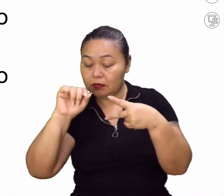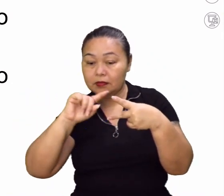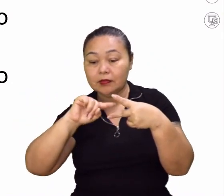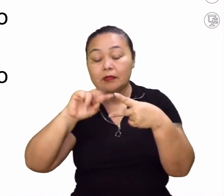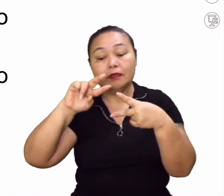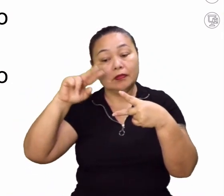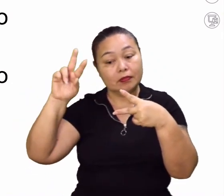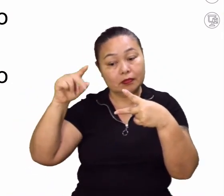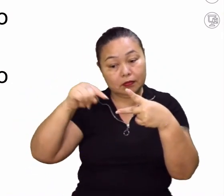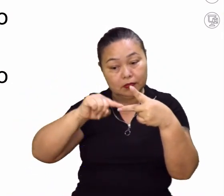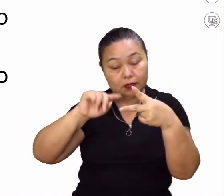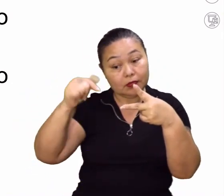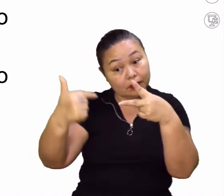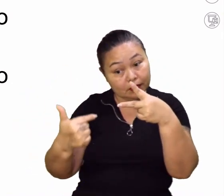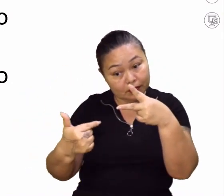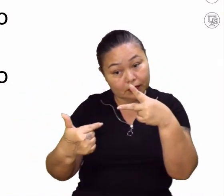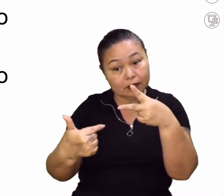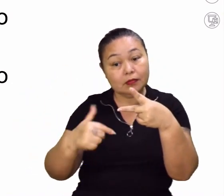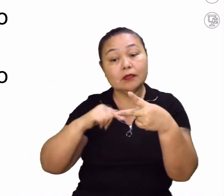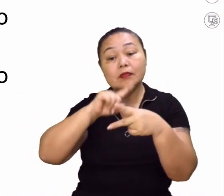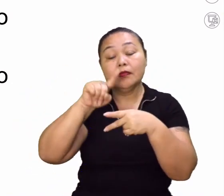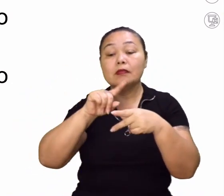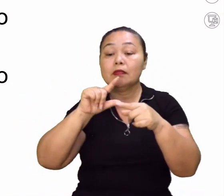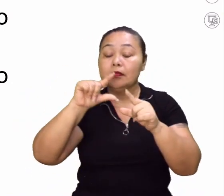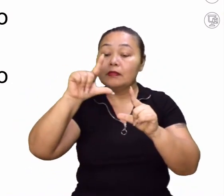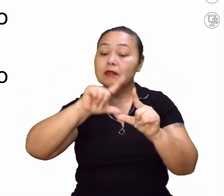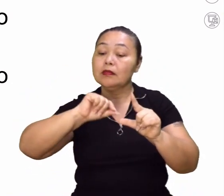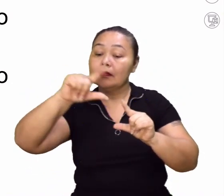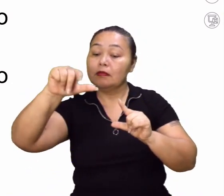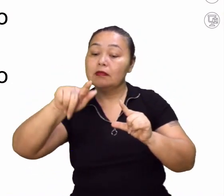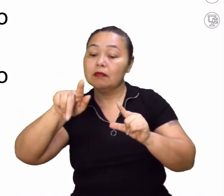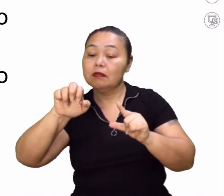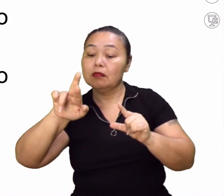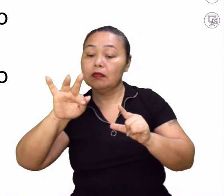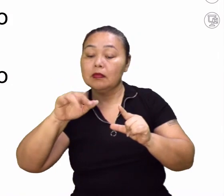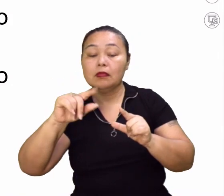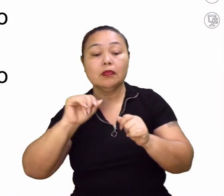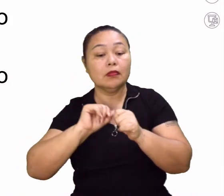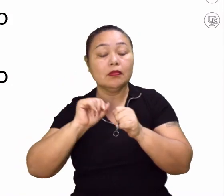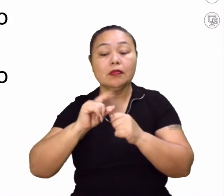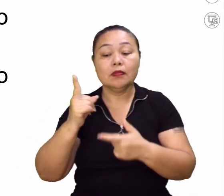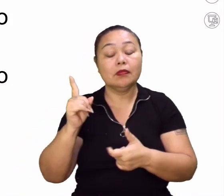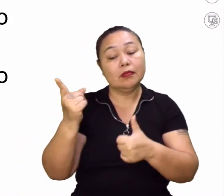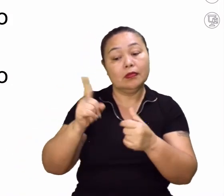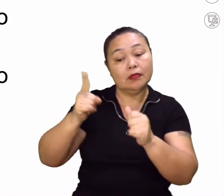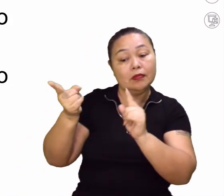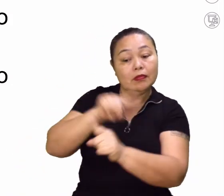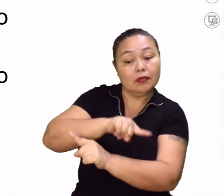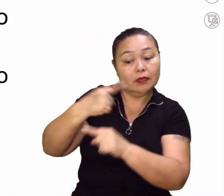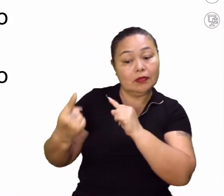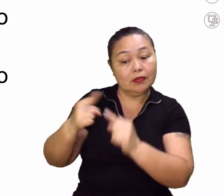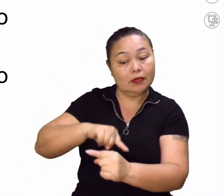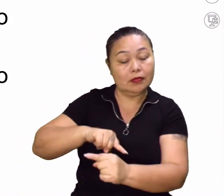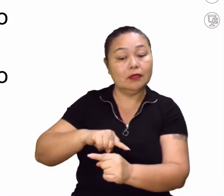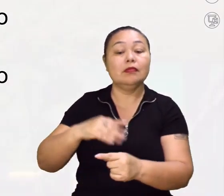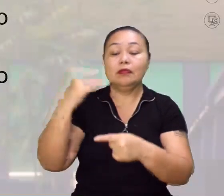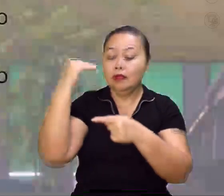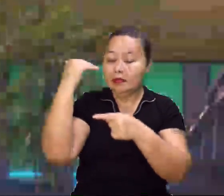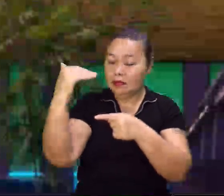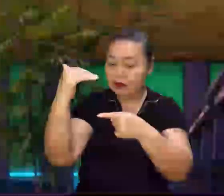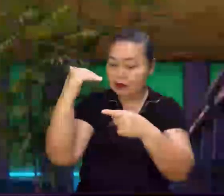sua resposta e em seguida a função da escala gráfica. Não pode ser escala gráfica primeiro. Tem que ser